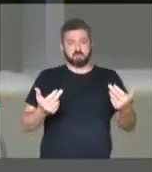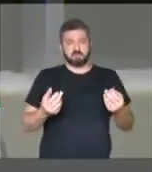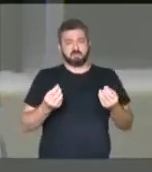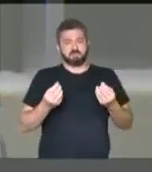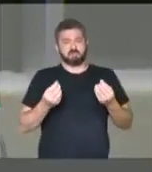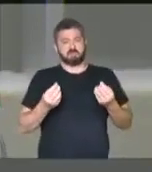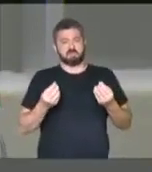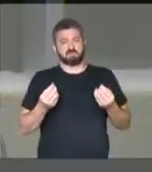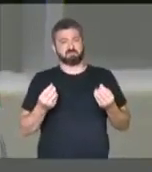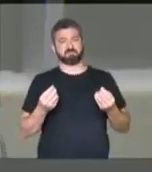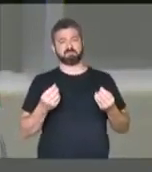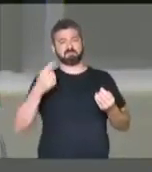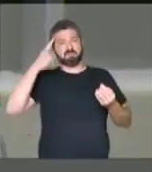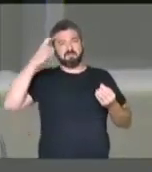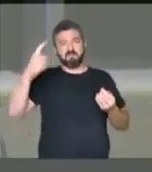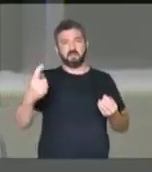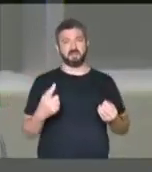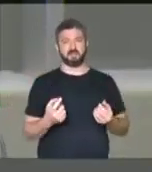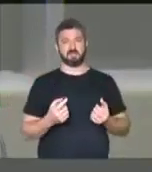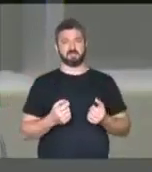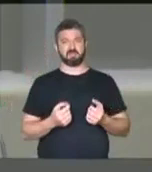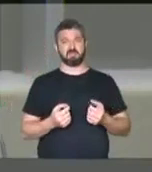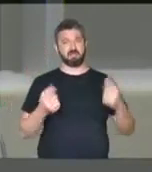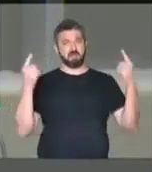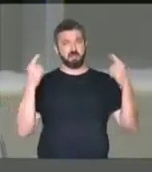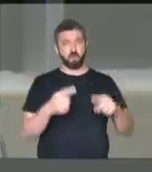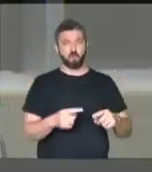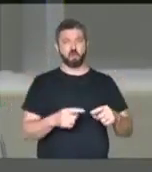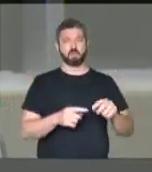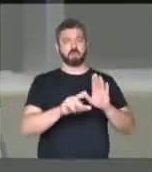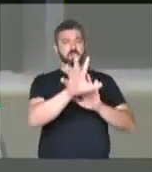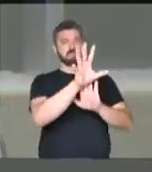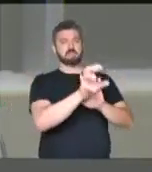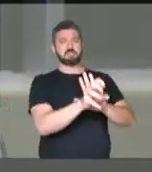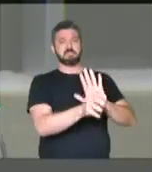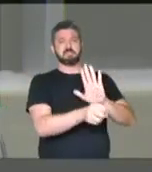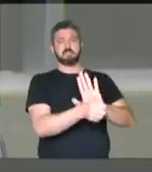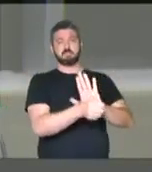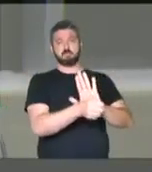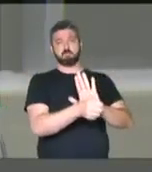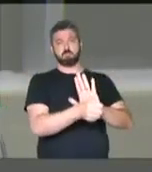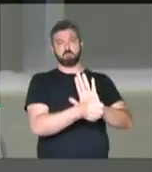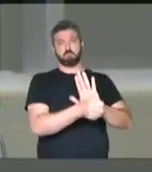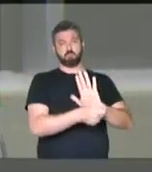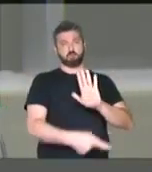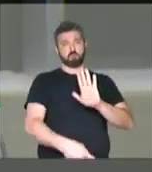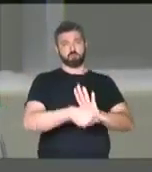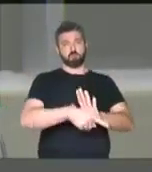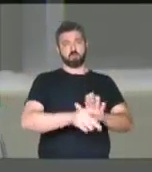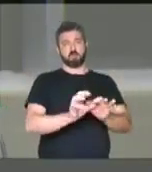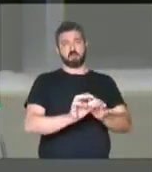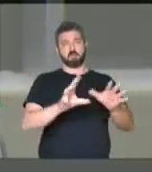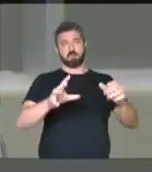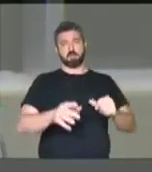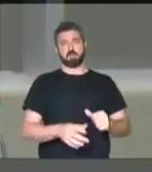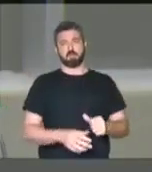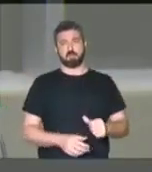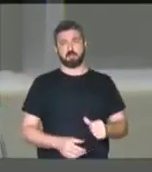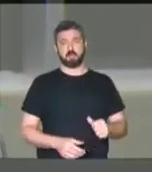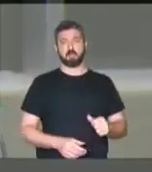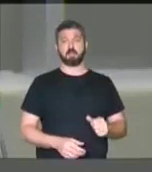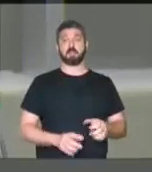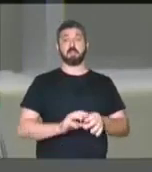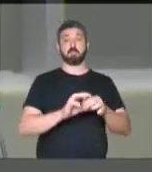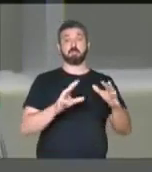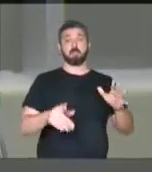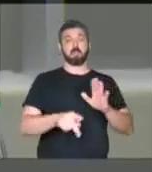de violência contra símbolos de liberdade, símbolos da luta